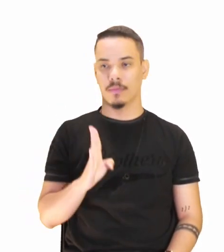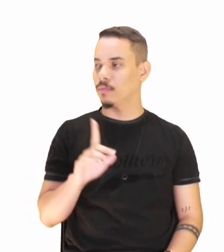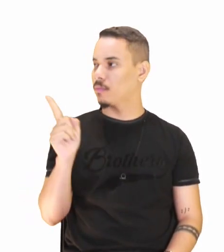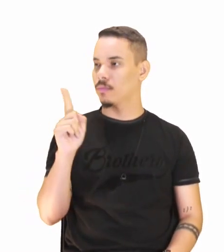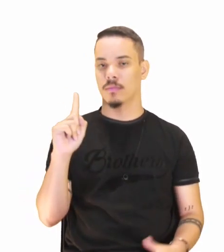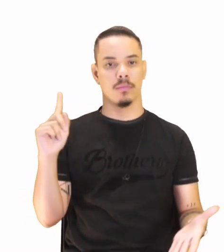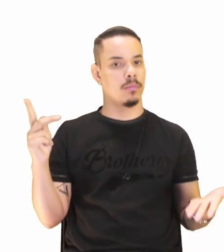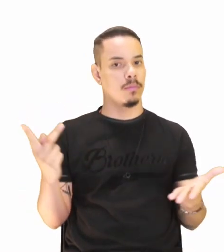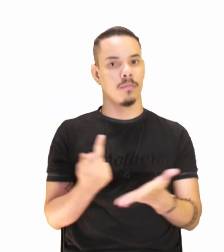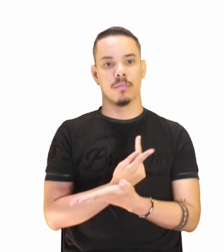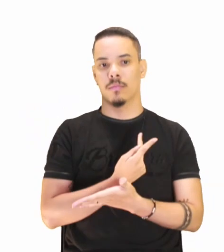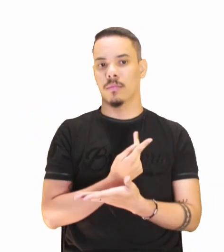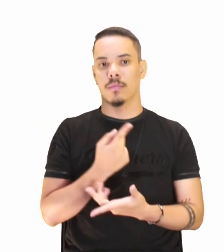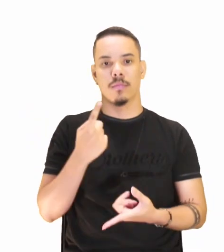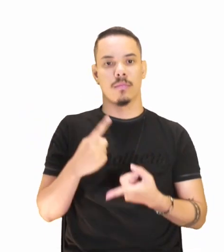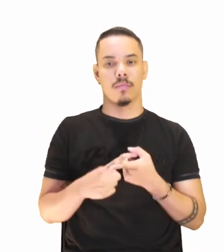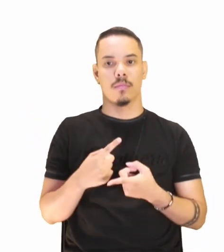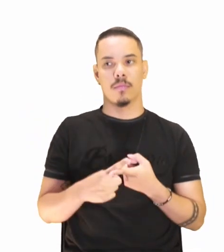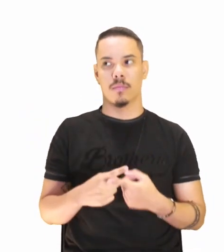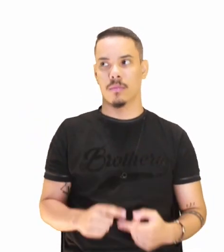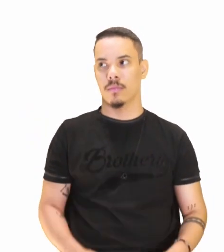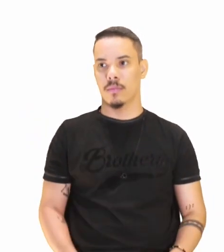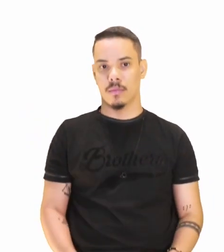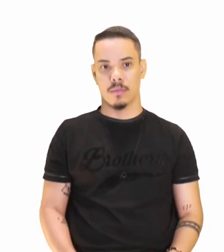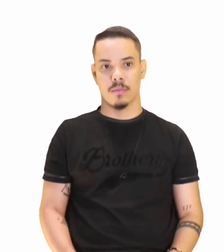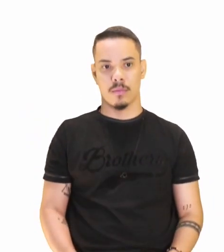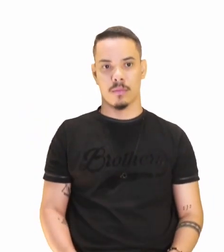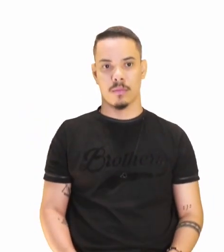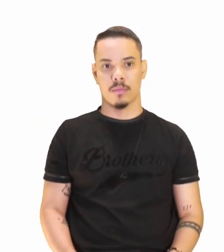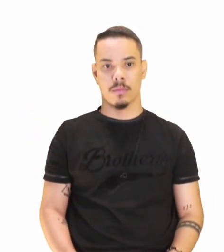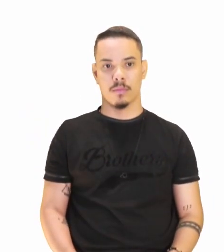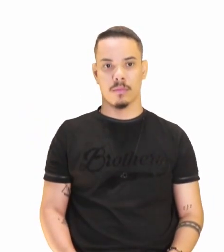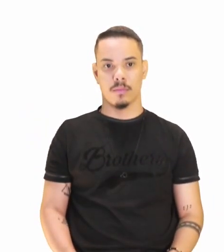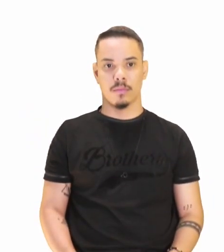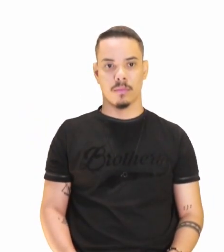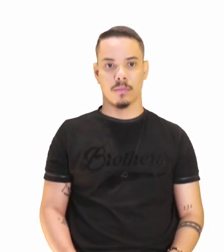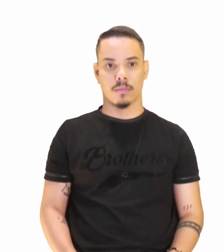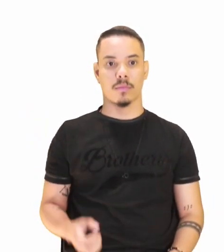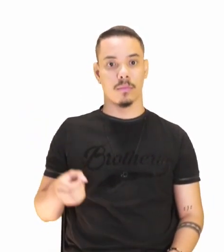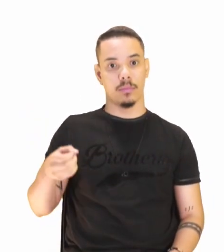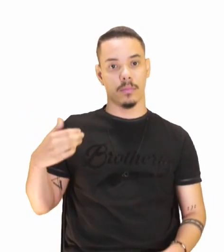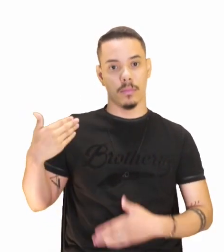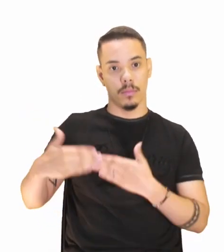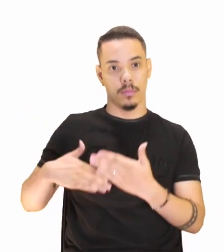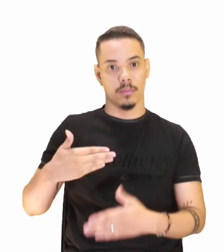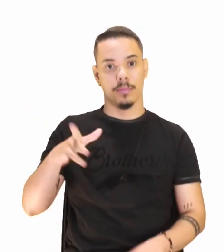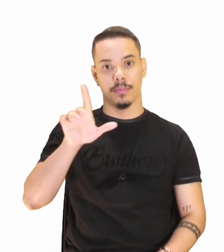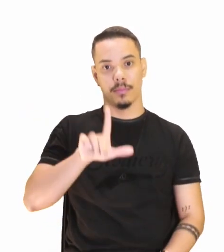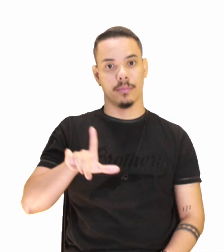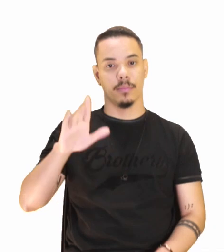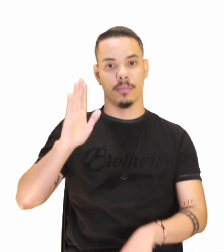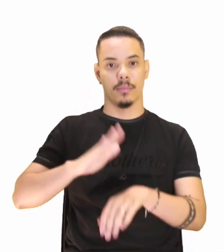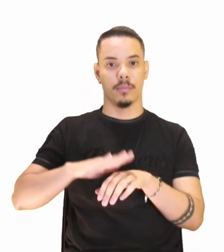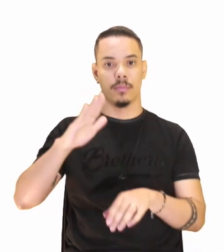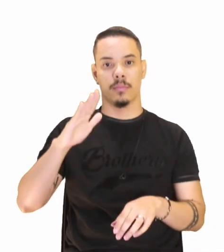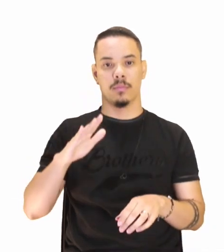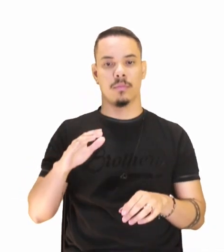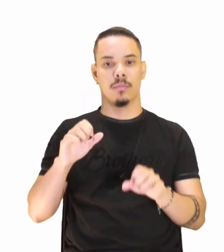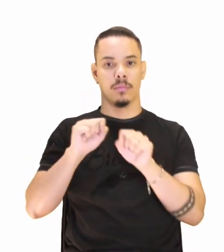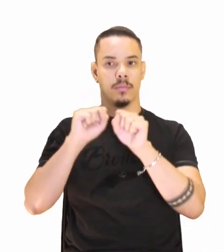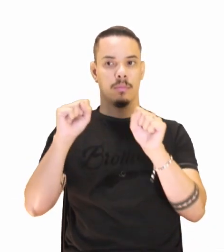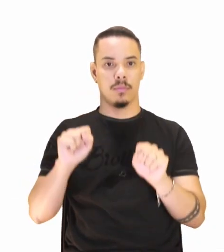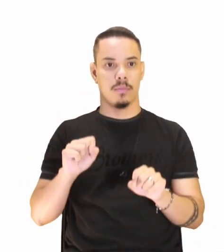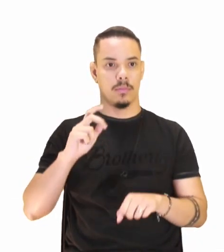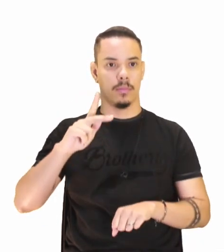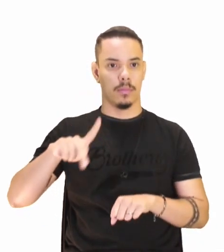ocorria por quê? A. As tendências literárias mais sistemáticas